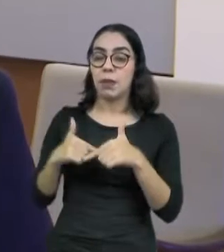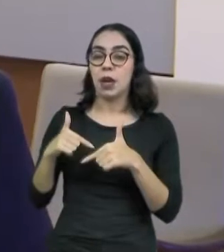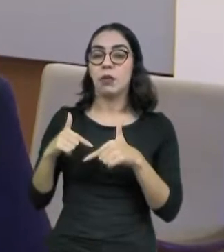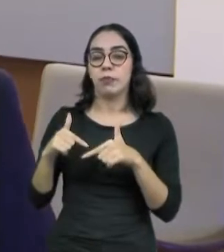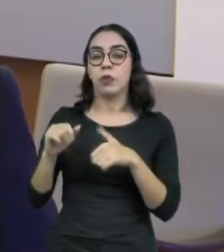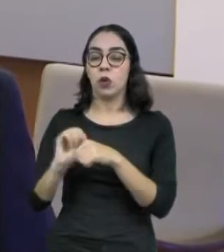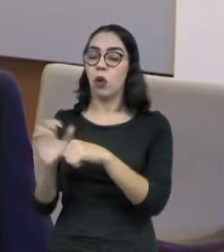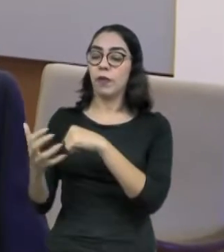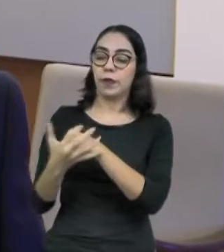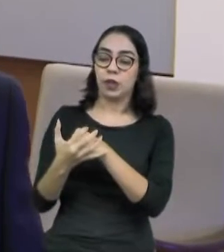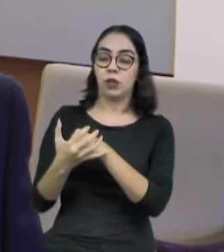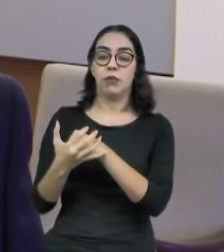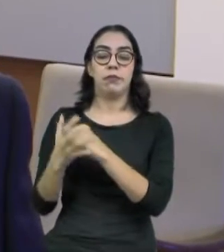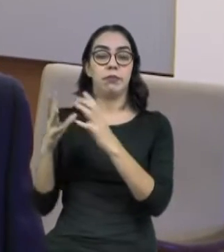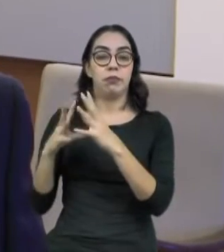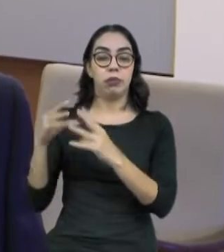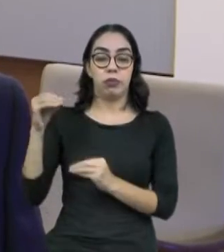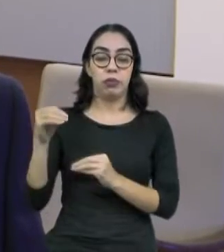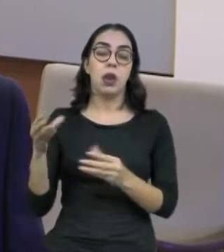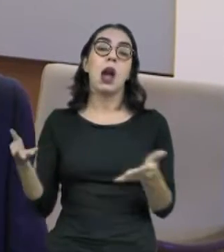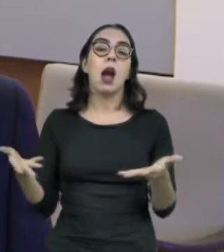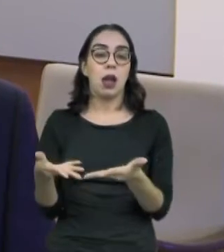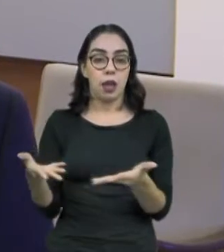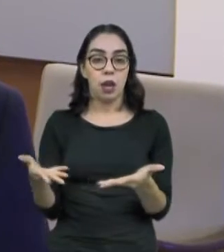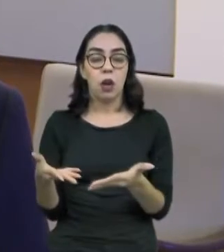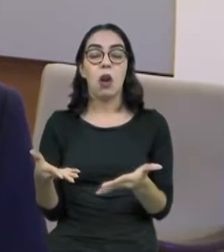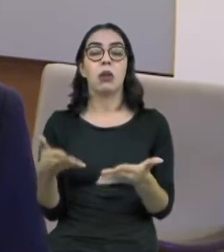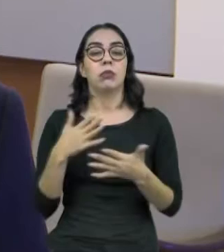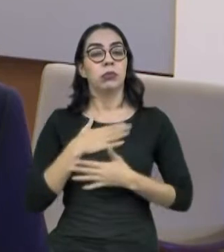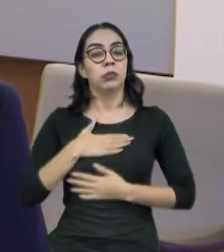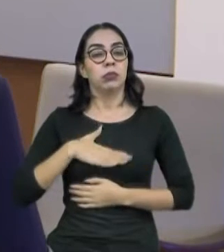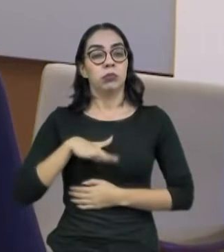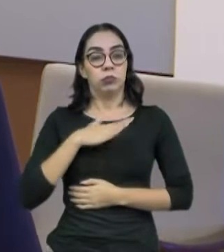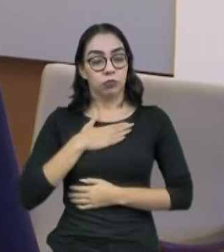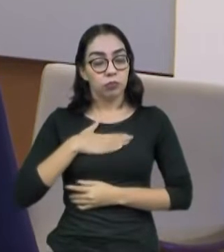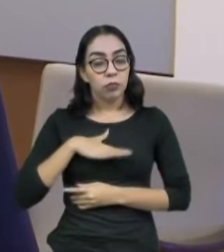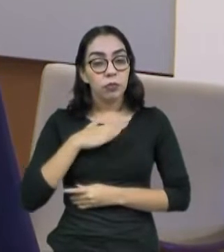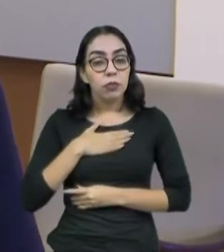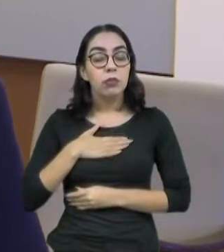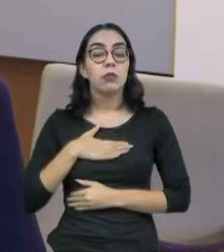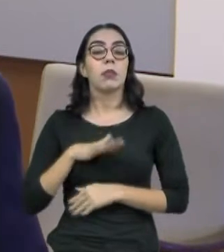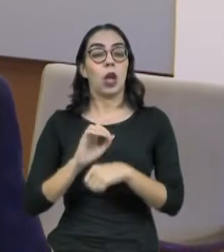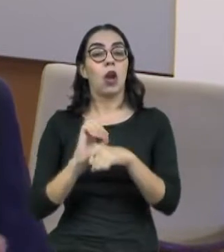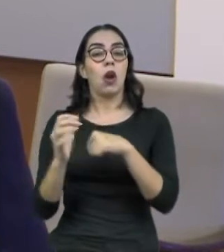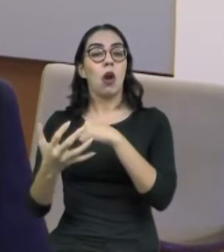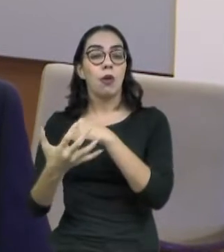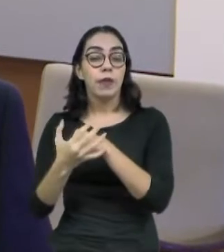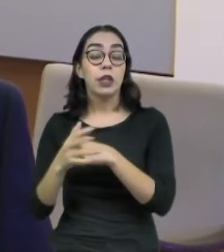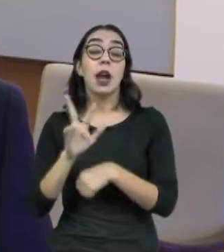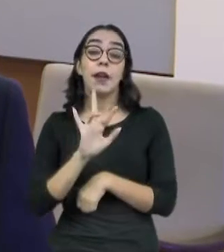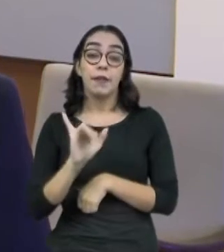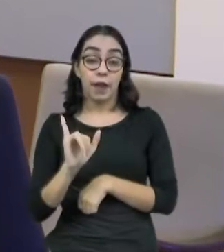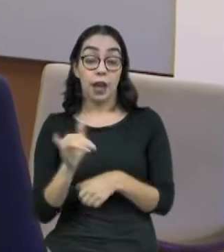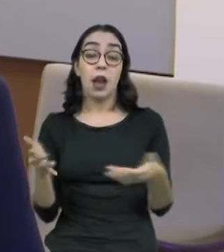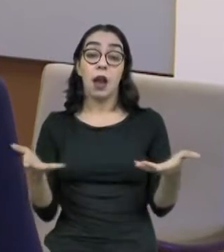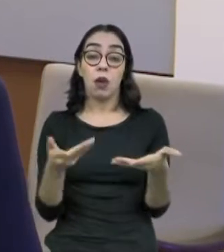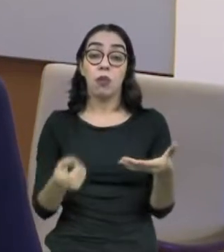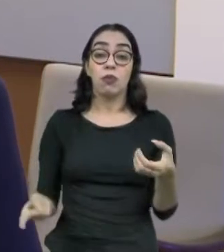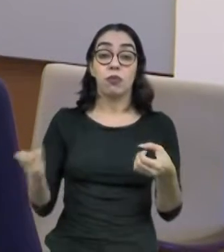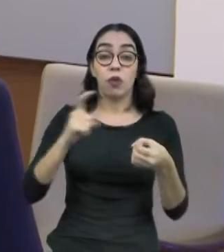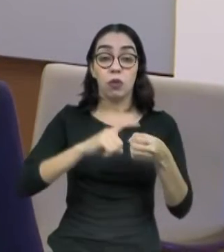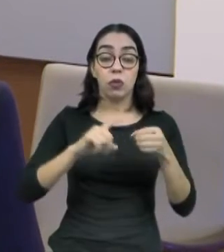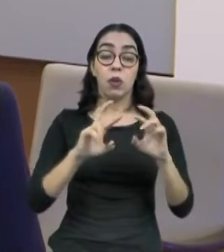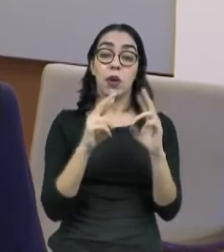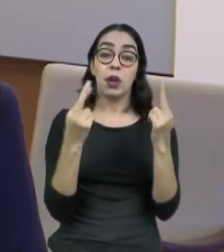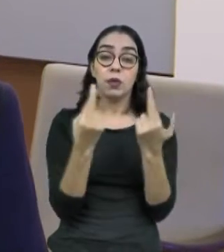Agora que houve um arrefecimento da situação da pandemia de Covid, nós estamos retomando as reuniões